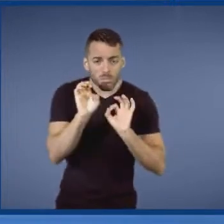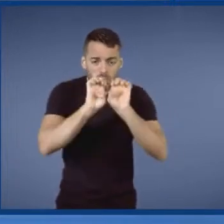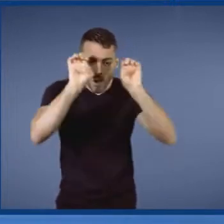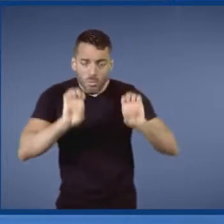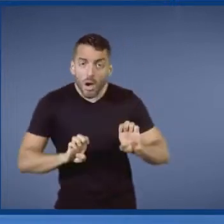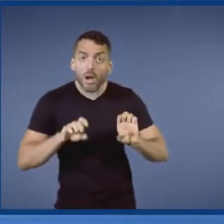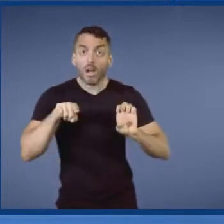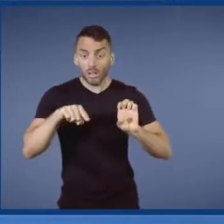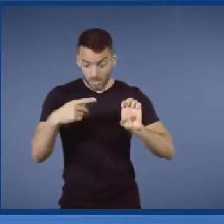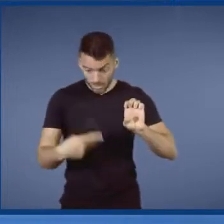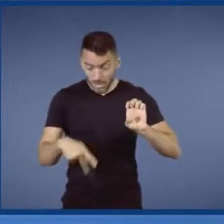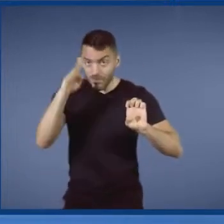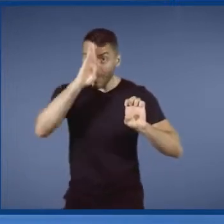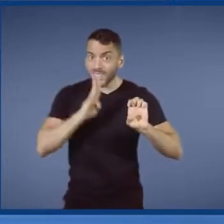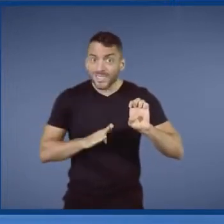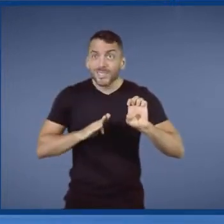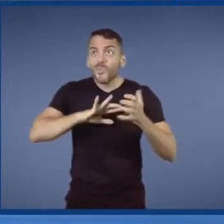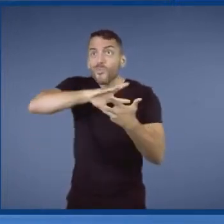sofisticados do mundo.